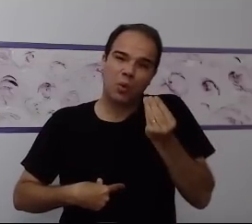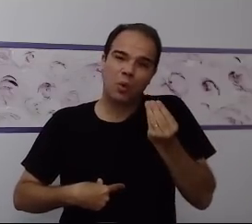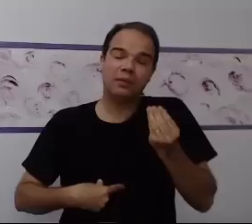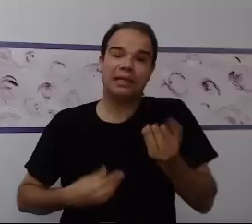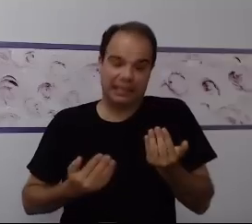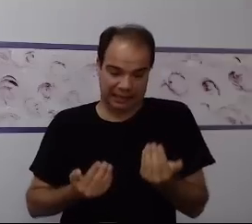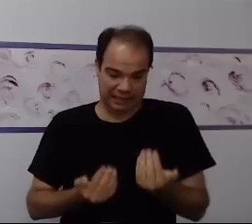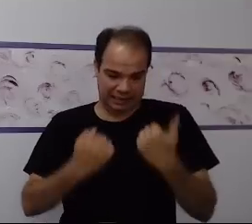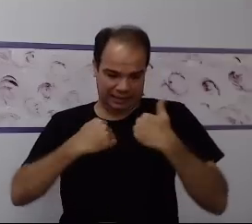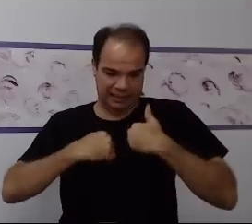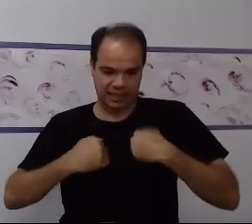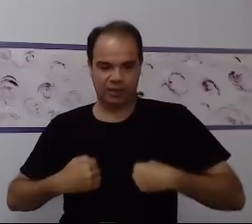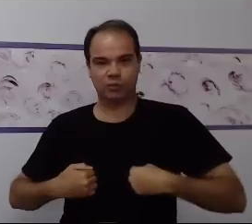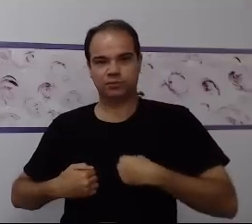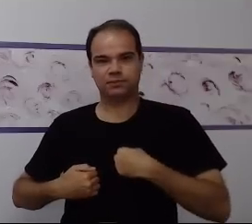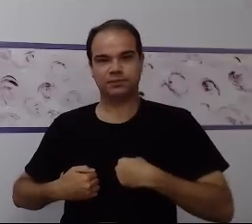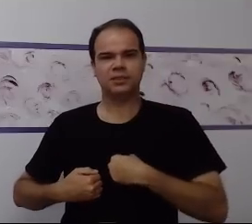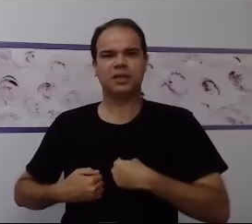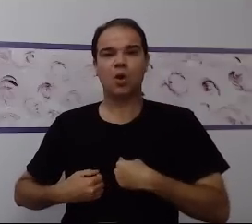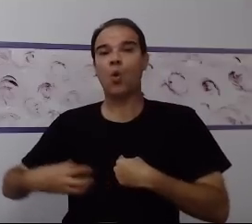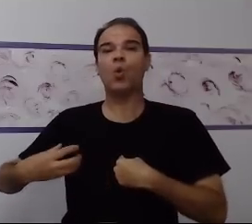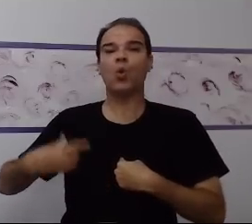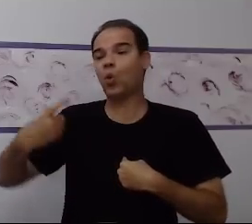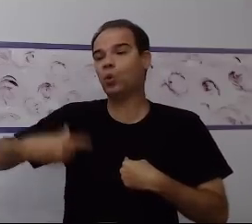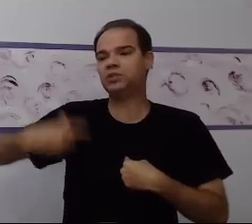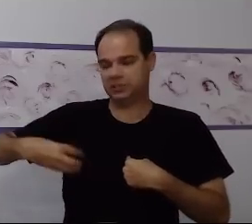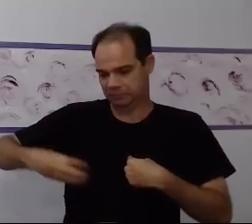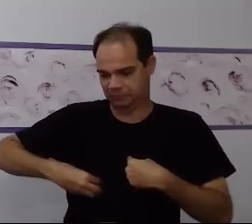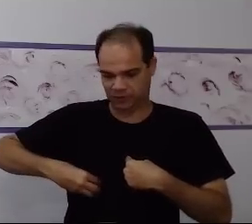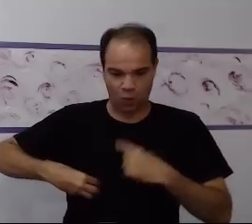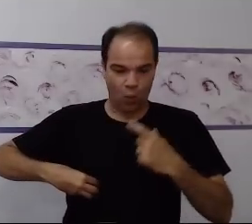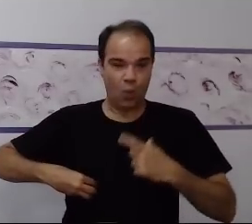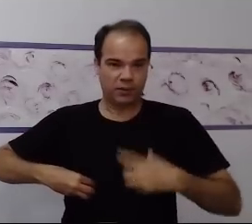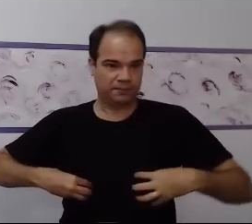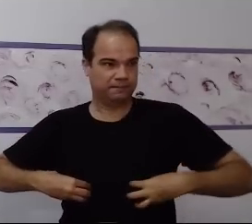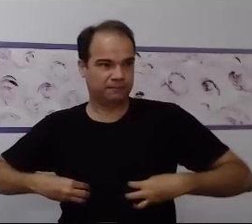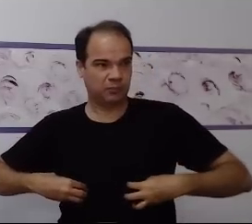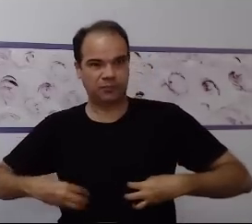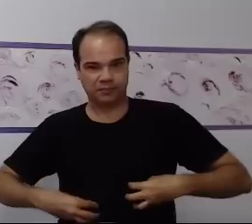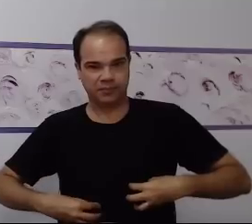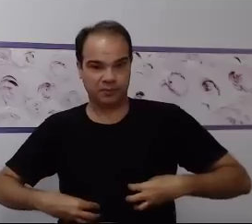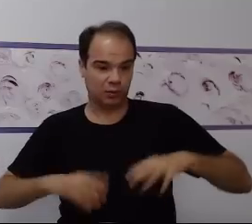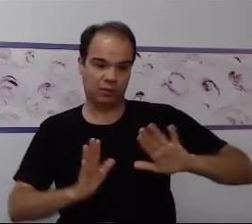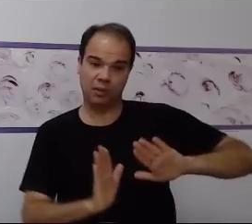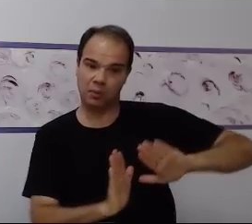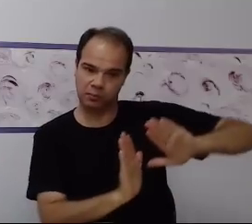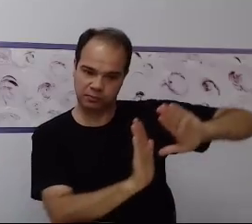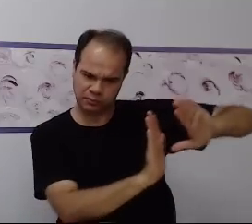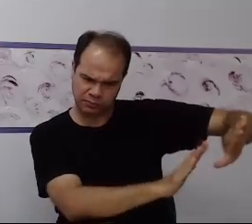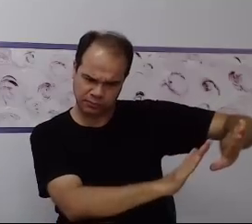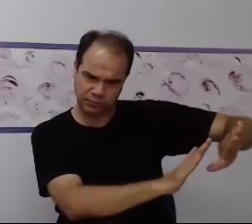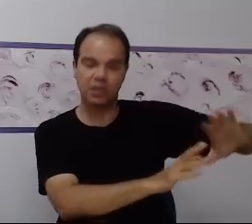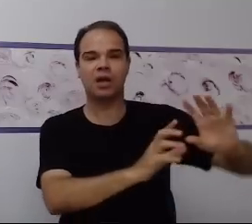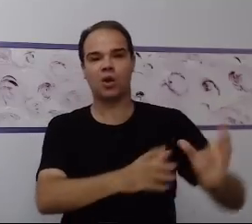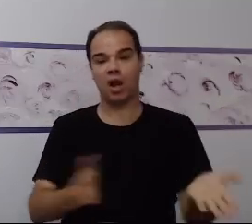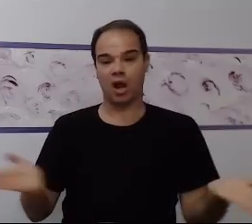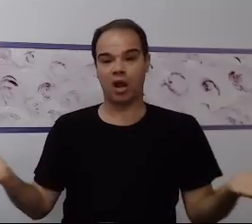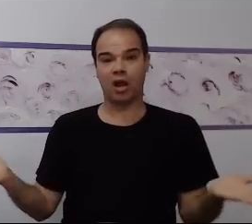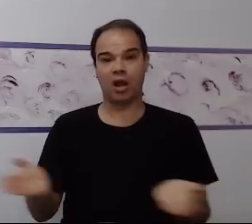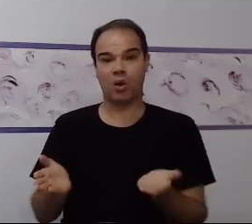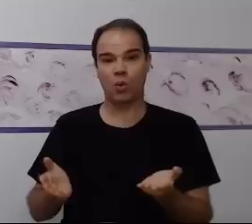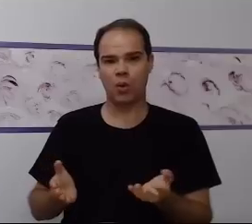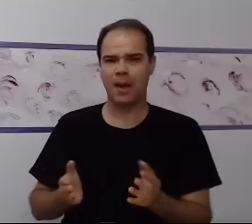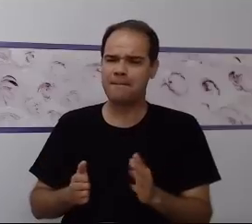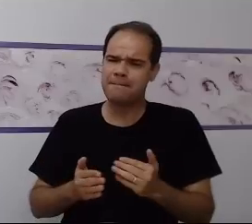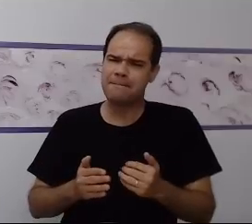nosso corpo humano, aonde está cada parte dele. Então, eu saí de lá daquela imagem mecânica para trazer o